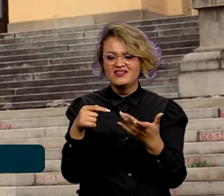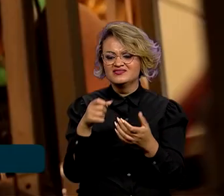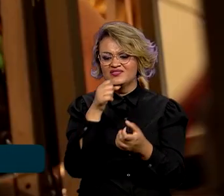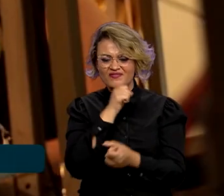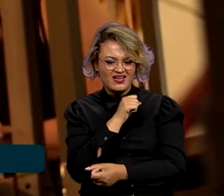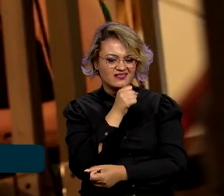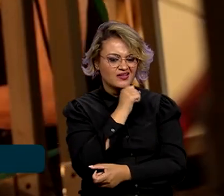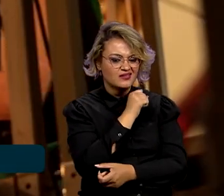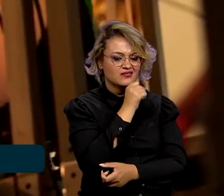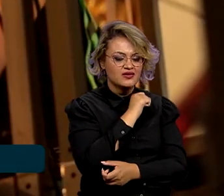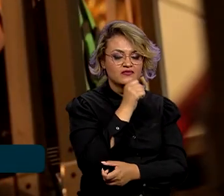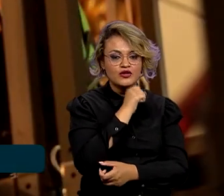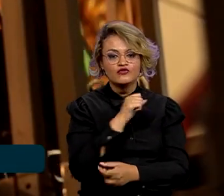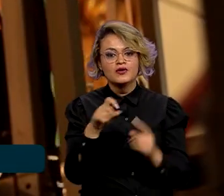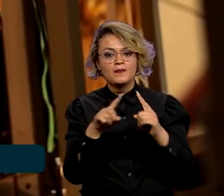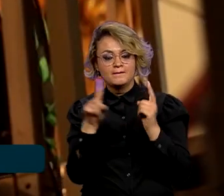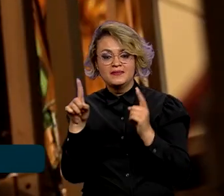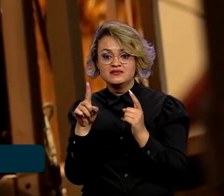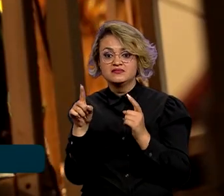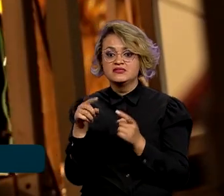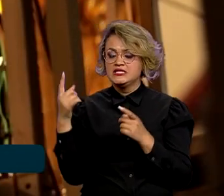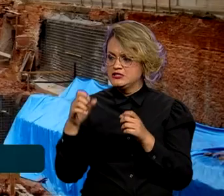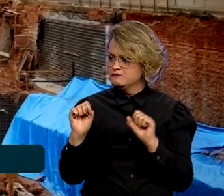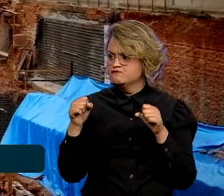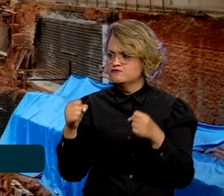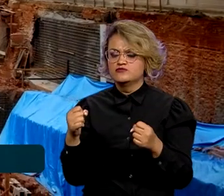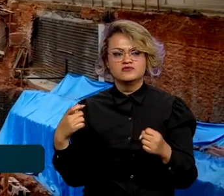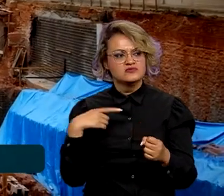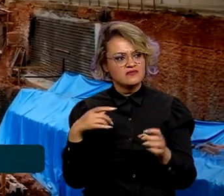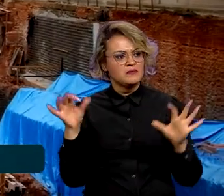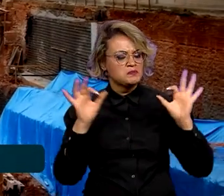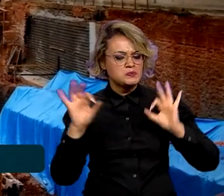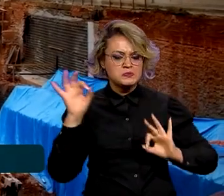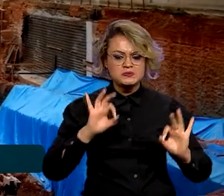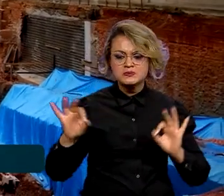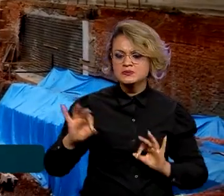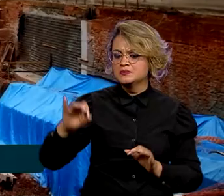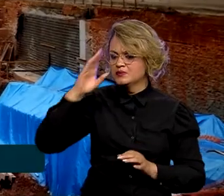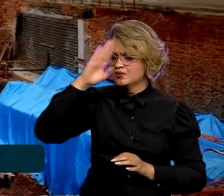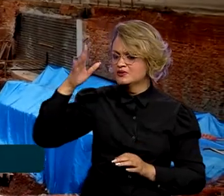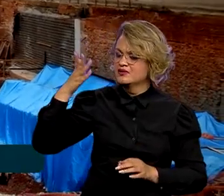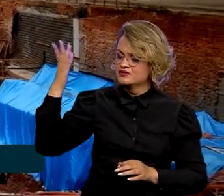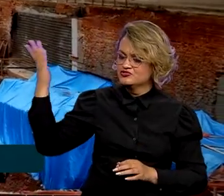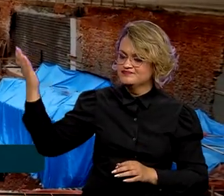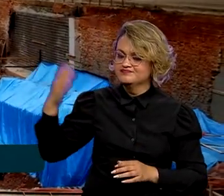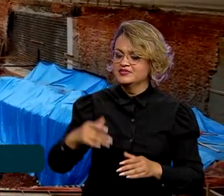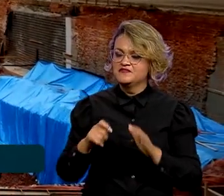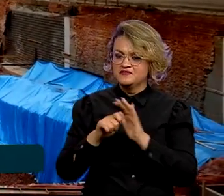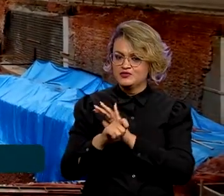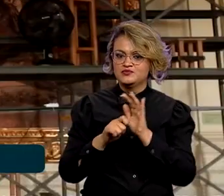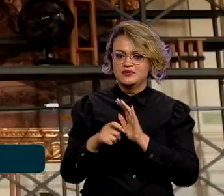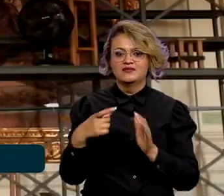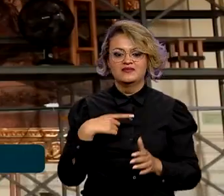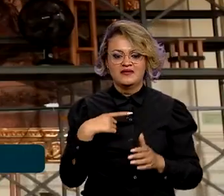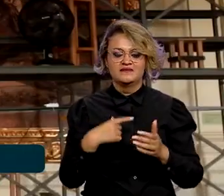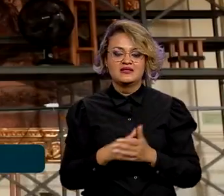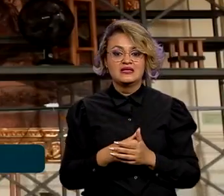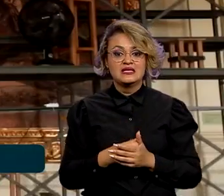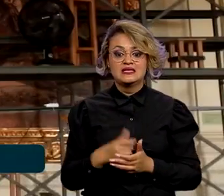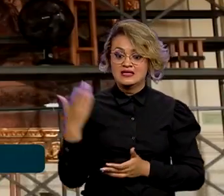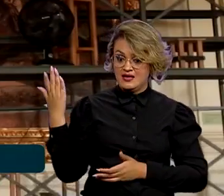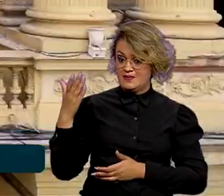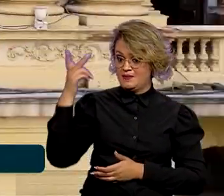local, até que a força da história se impôs e ganhou prioridade na fila dos investimentos. E o